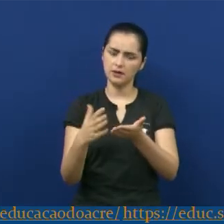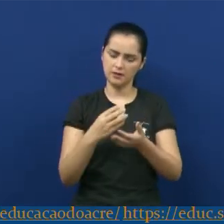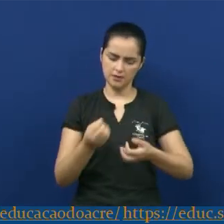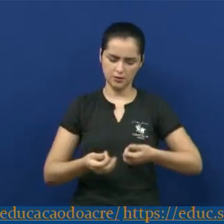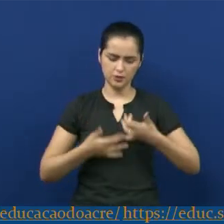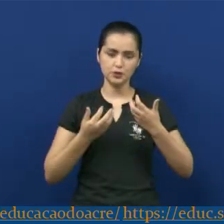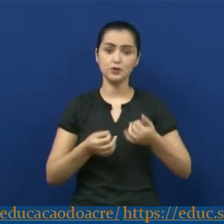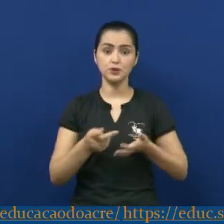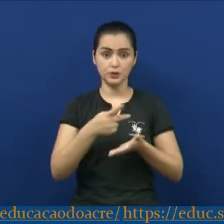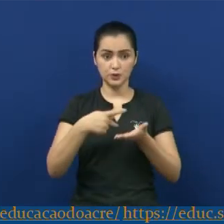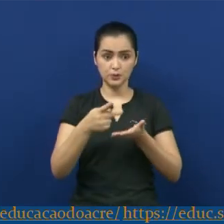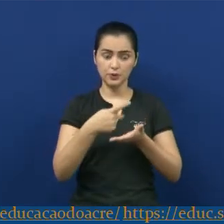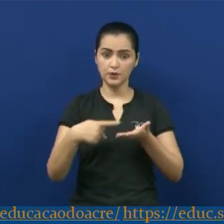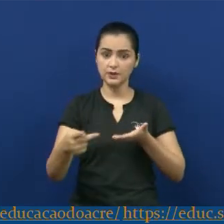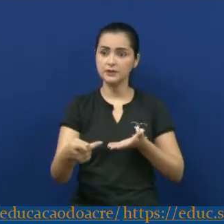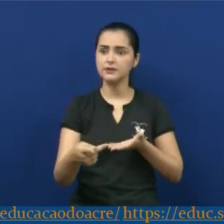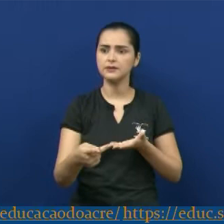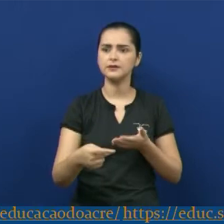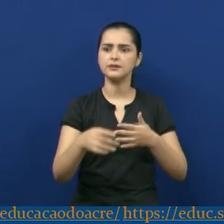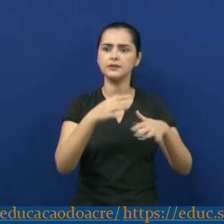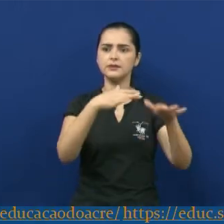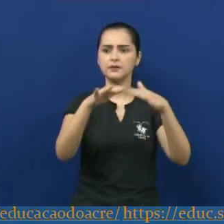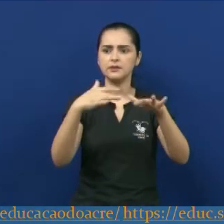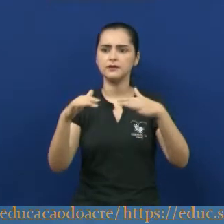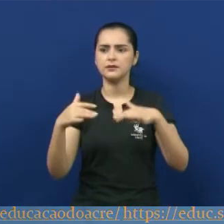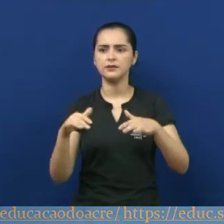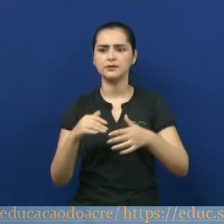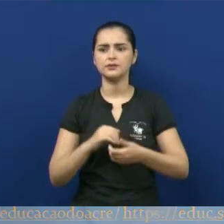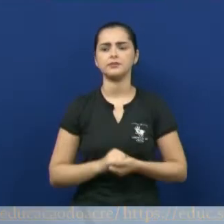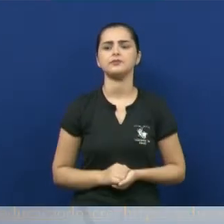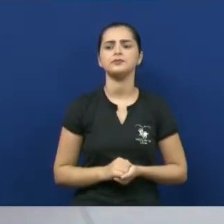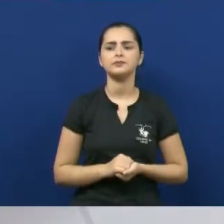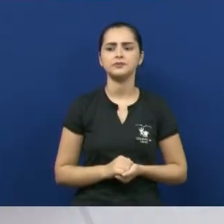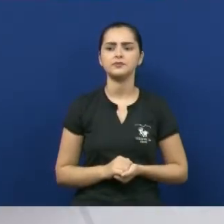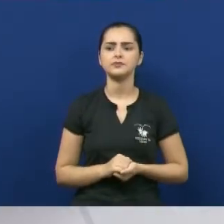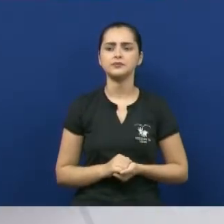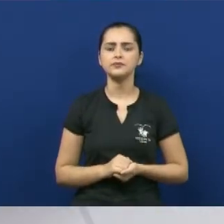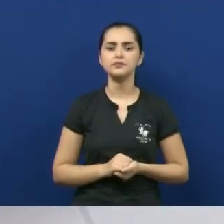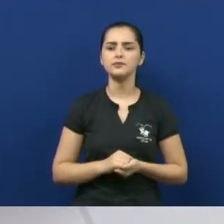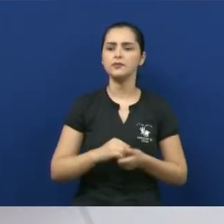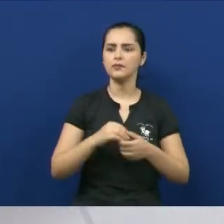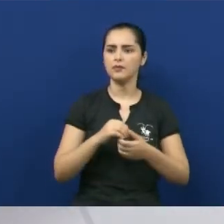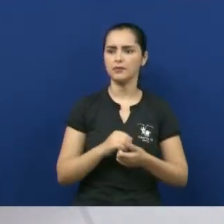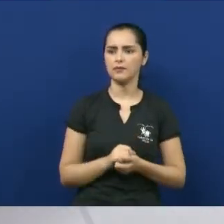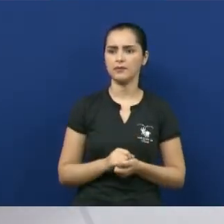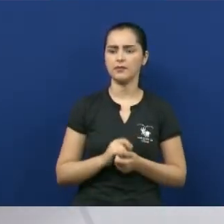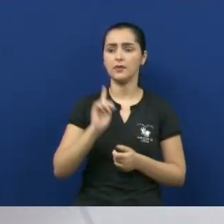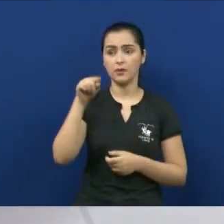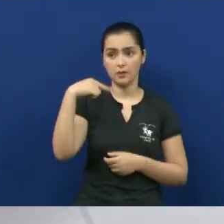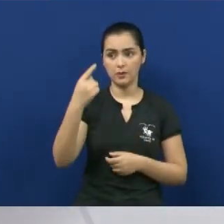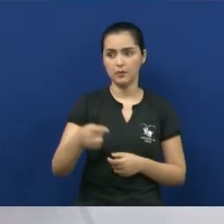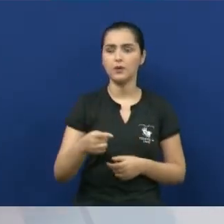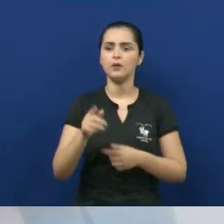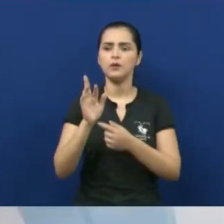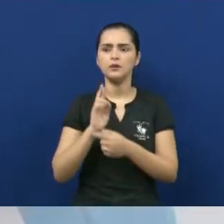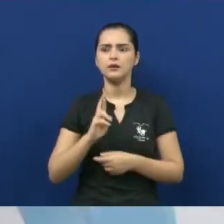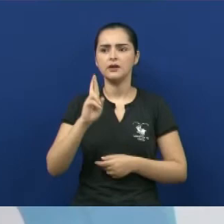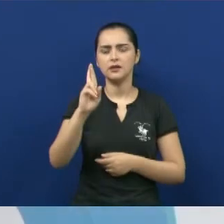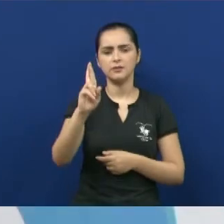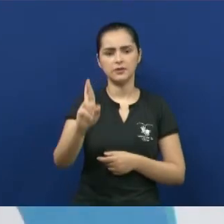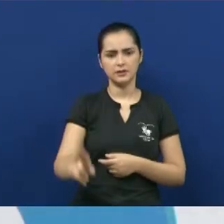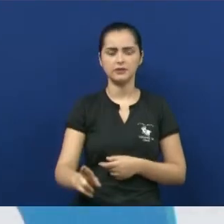Andrade. E o Manifesto Antropofago, em 1928. Vamos ver outro representante dessa